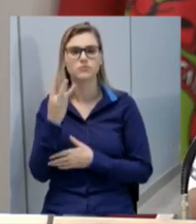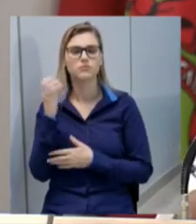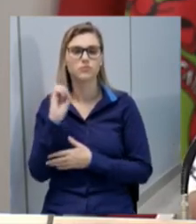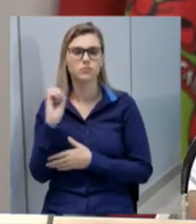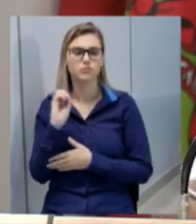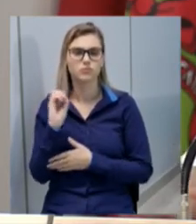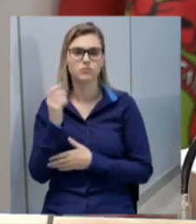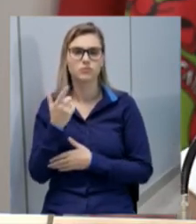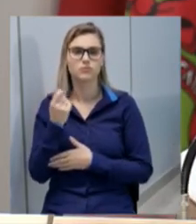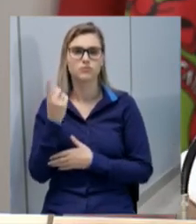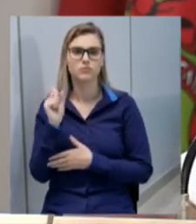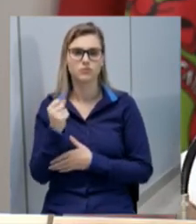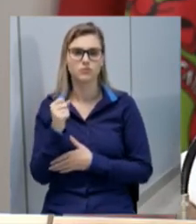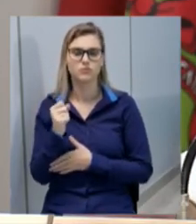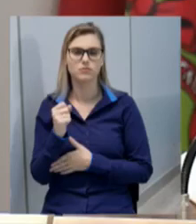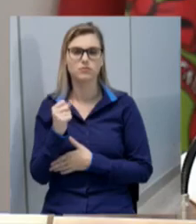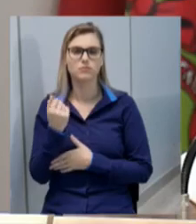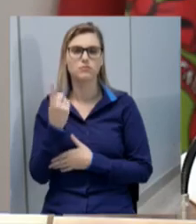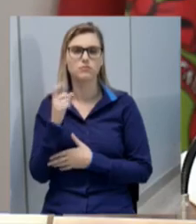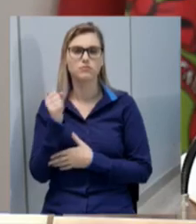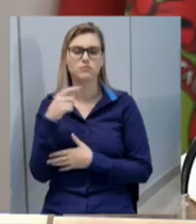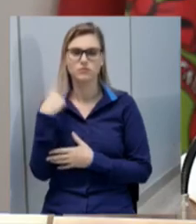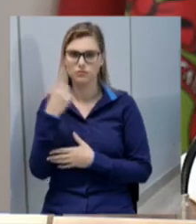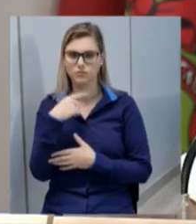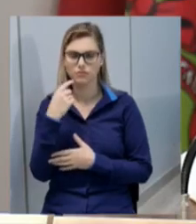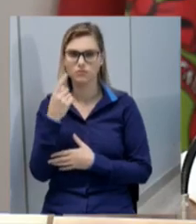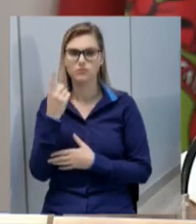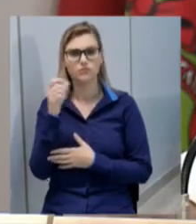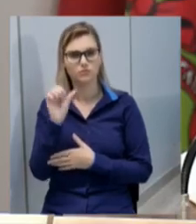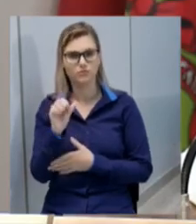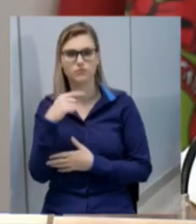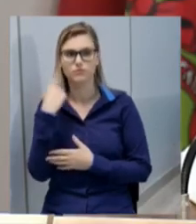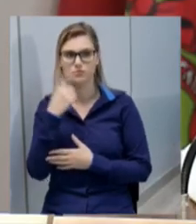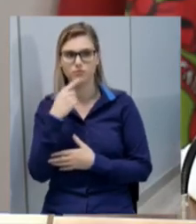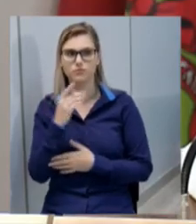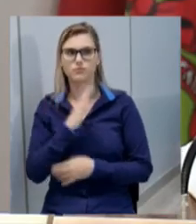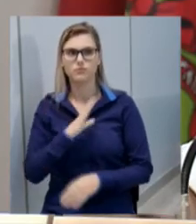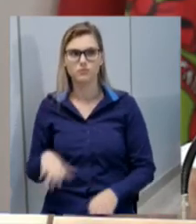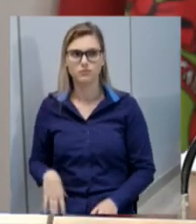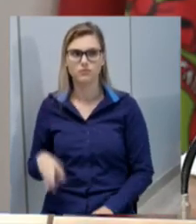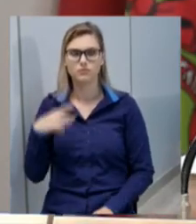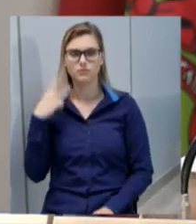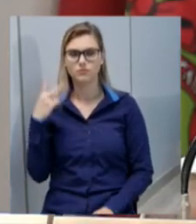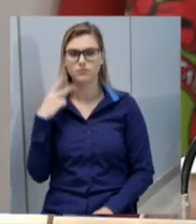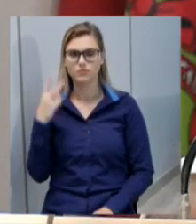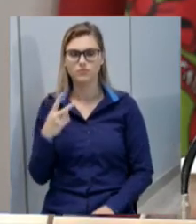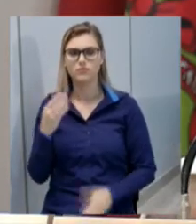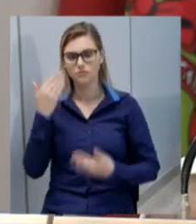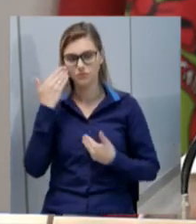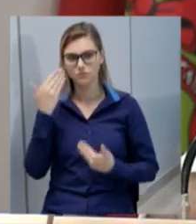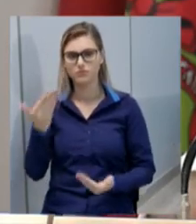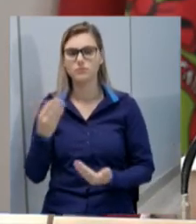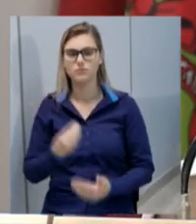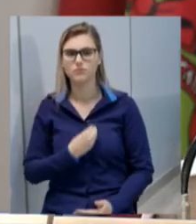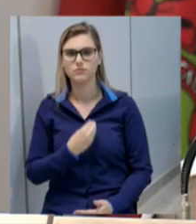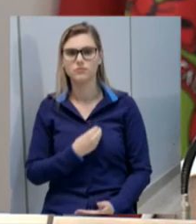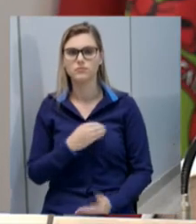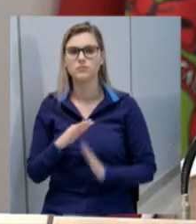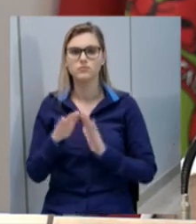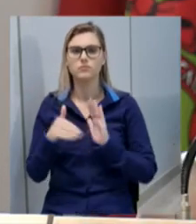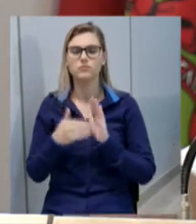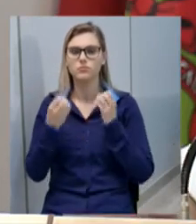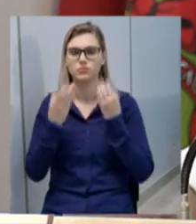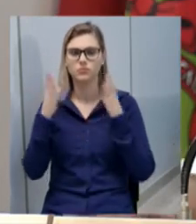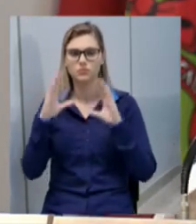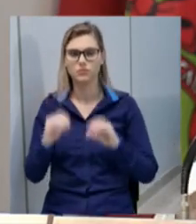outubro de 2018 às 19h na Câmara de Vereadores obrigado pela presença e tenham todos